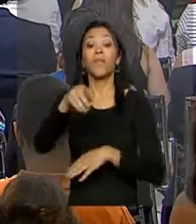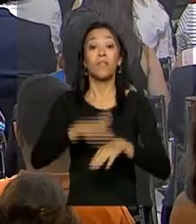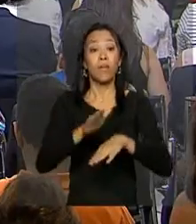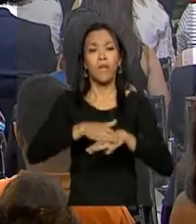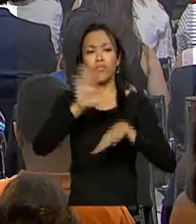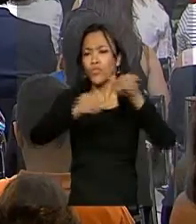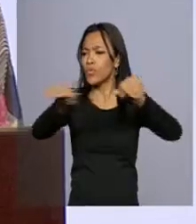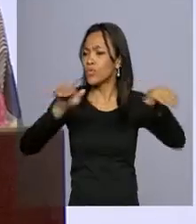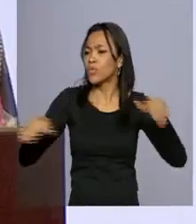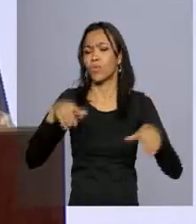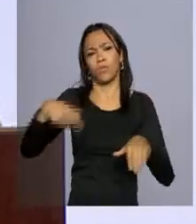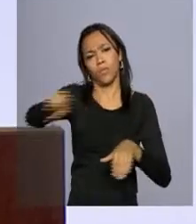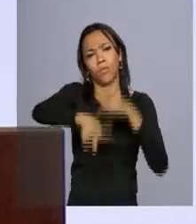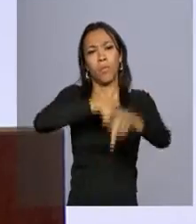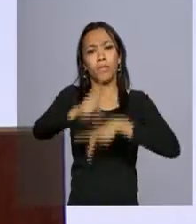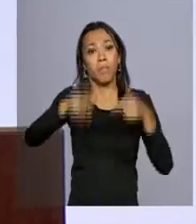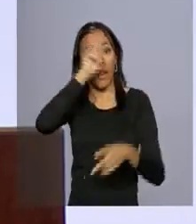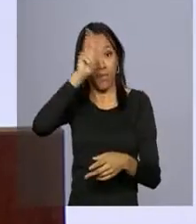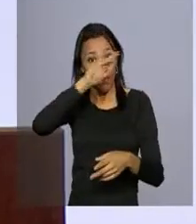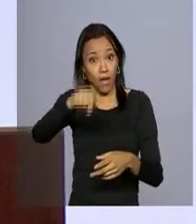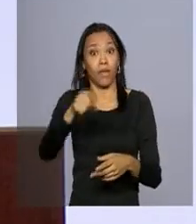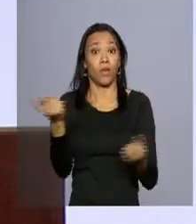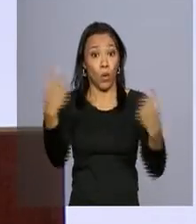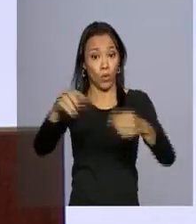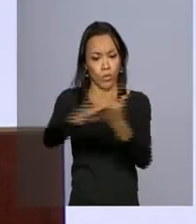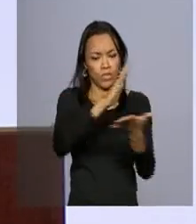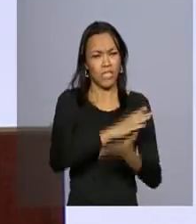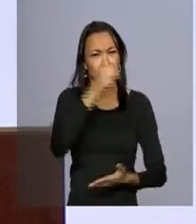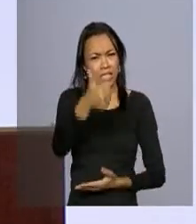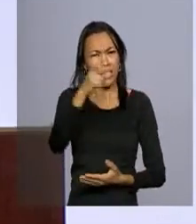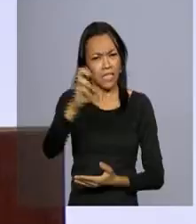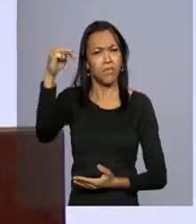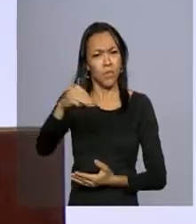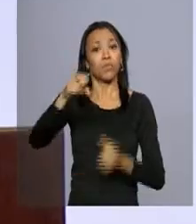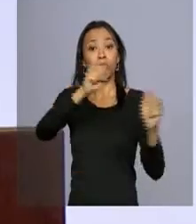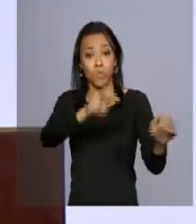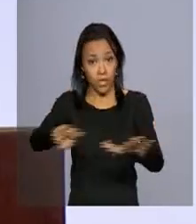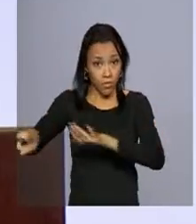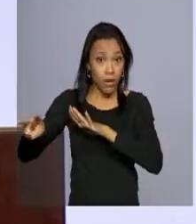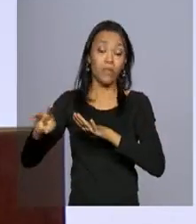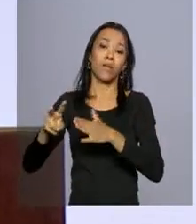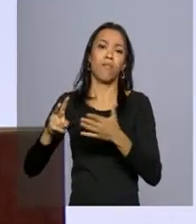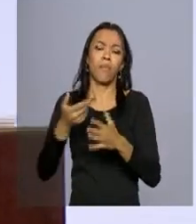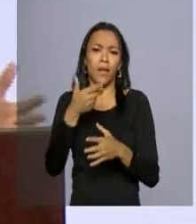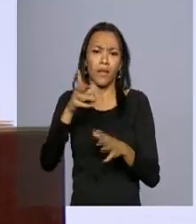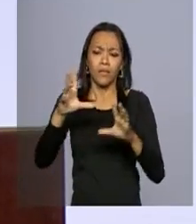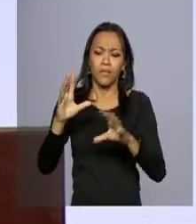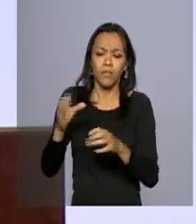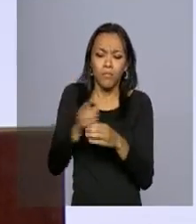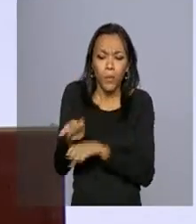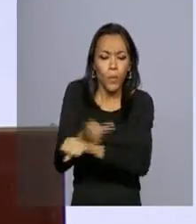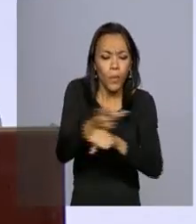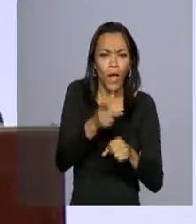para combater o mosquito e lembrou que se cada cidadão dedicar 15 minutos por semana para combater a proliferação do Aedes